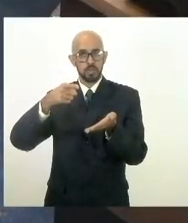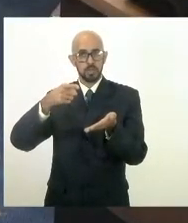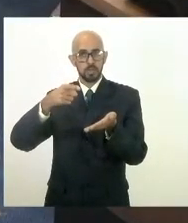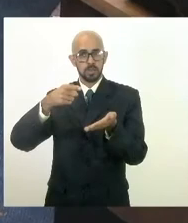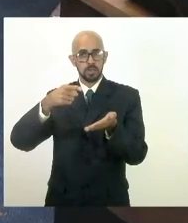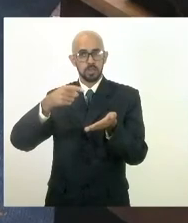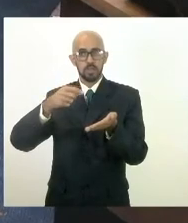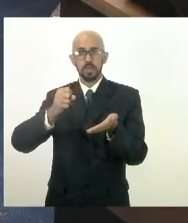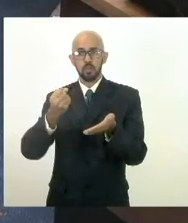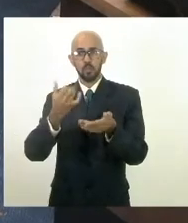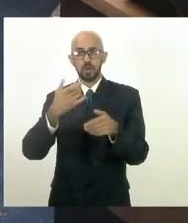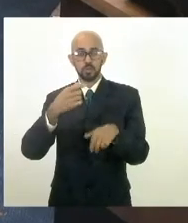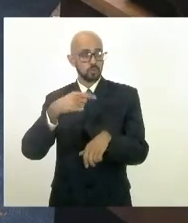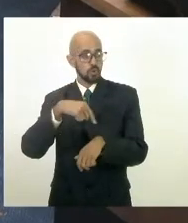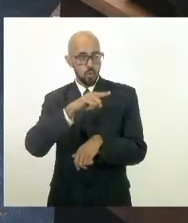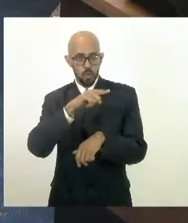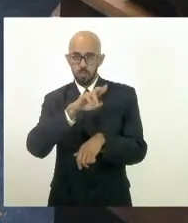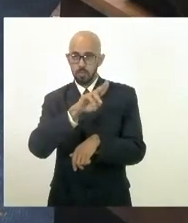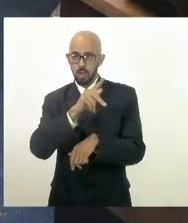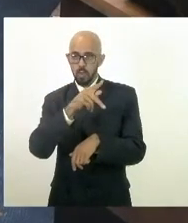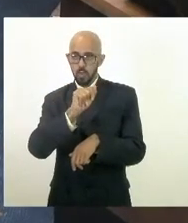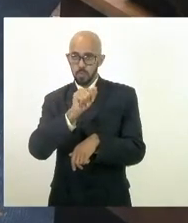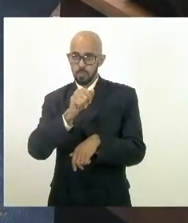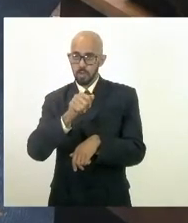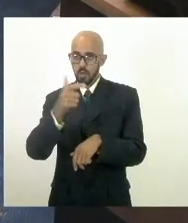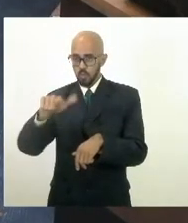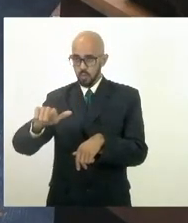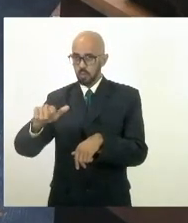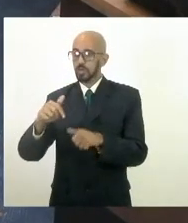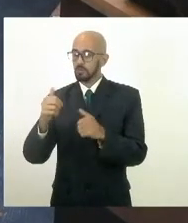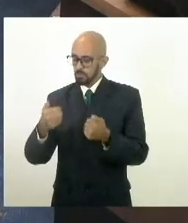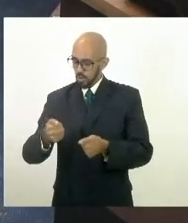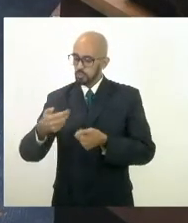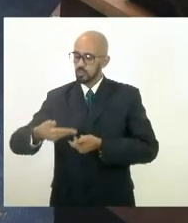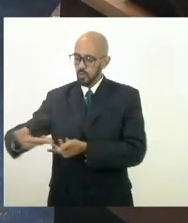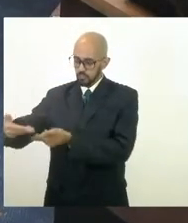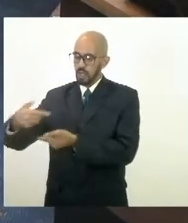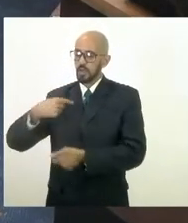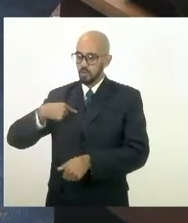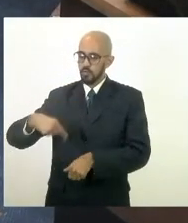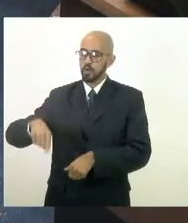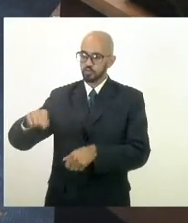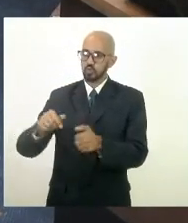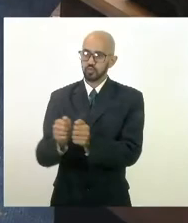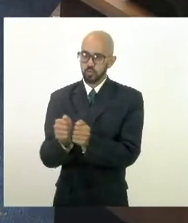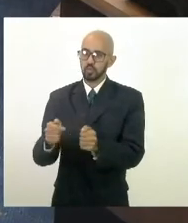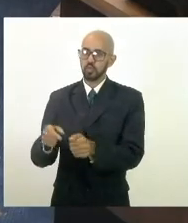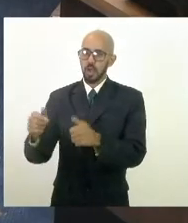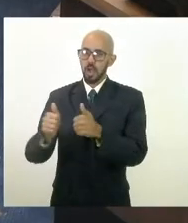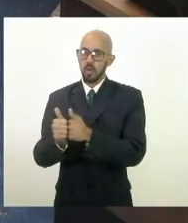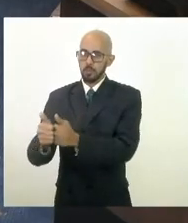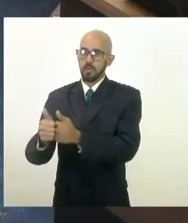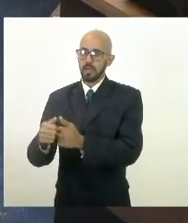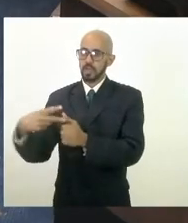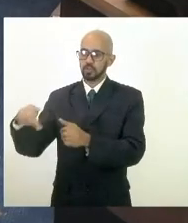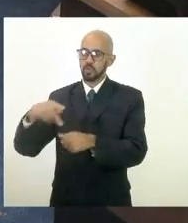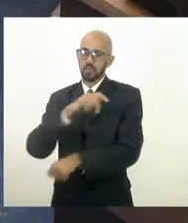próxima UPA pode me convidar que estarei junto a vossa excelência acompanhando a sua fiscalização